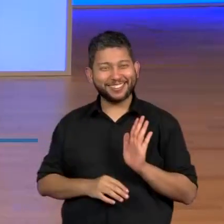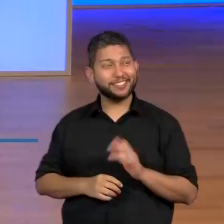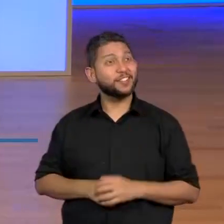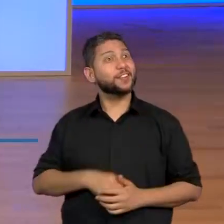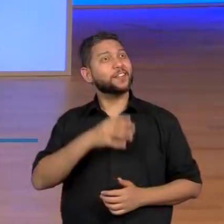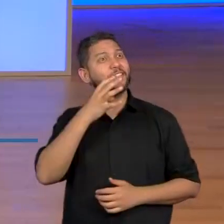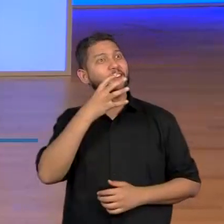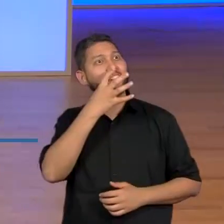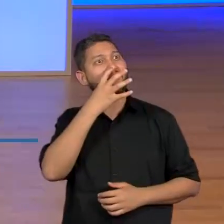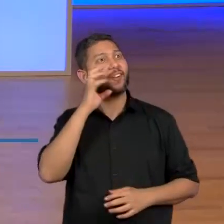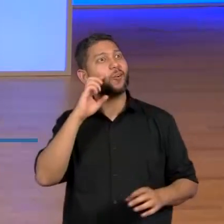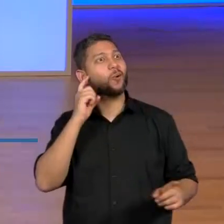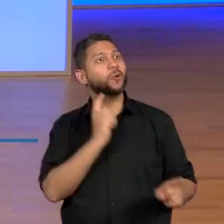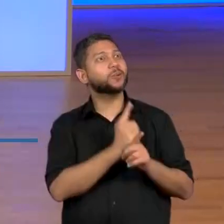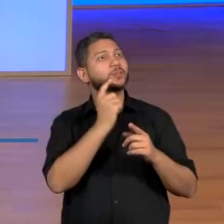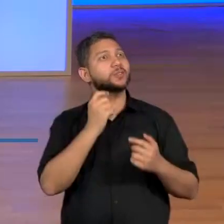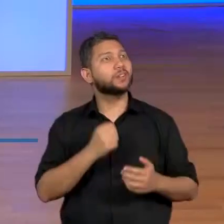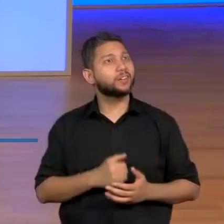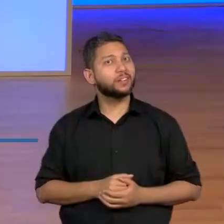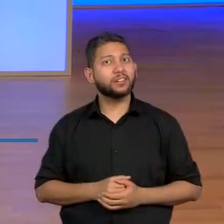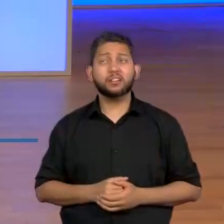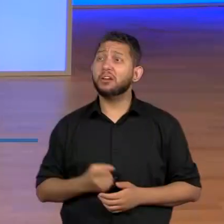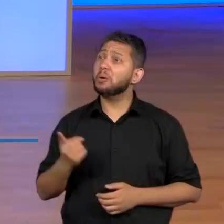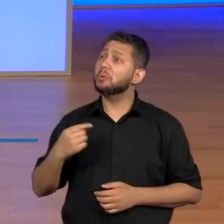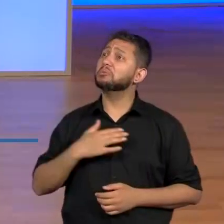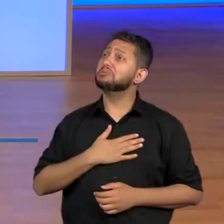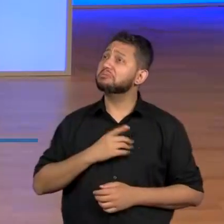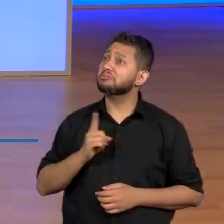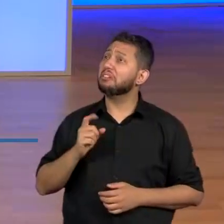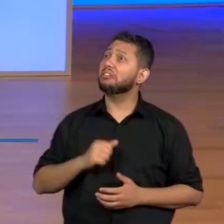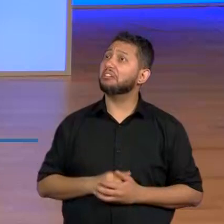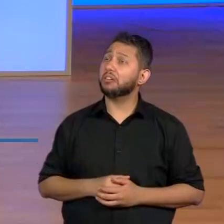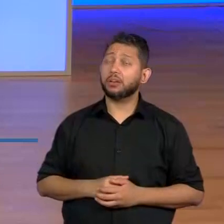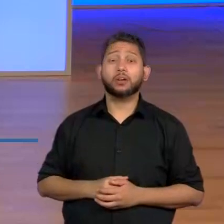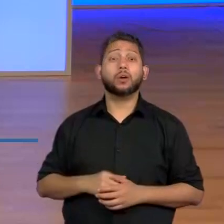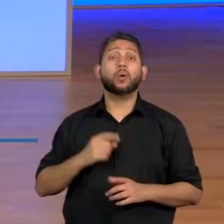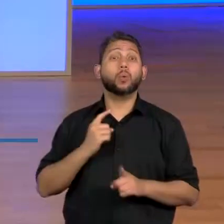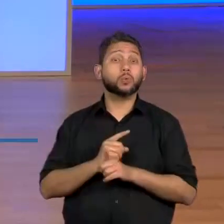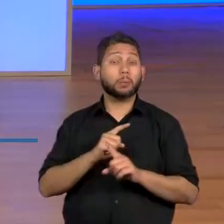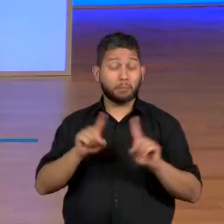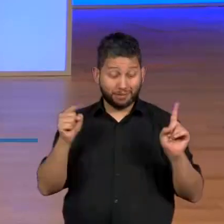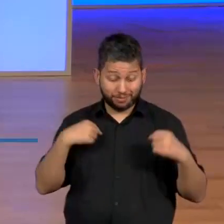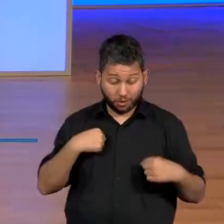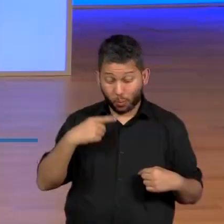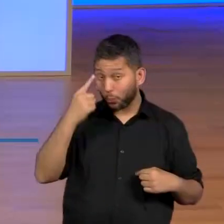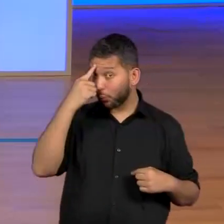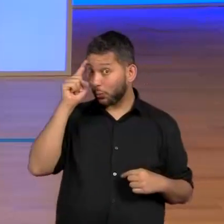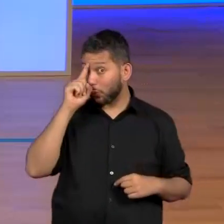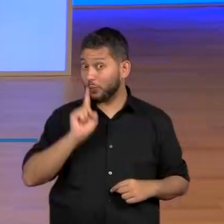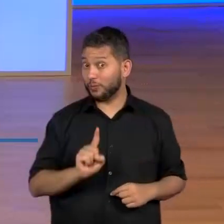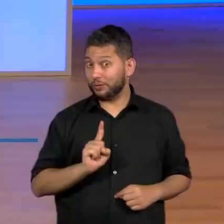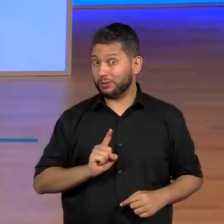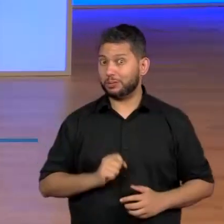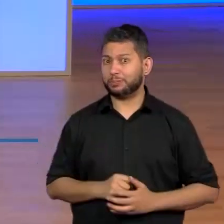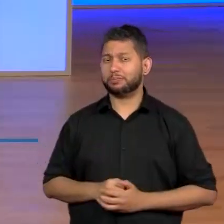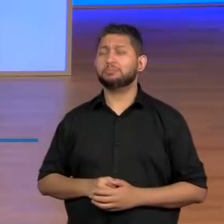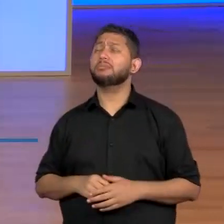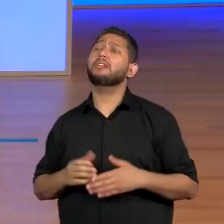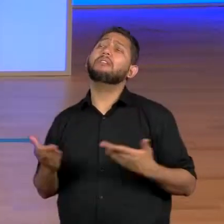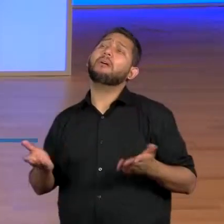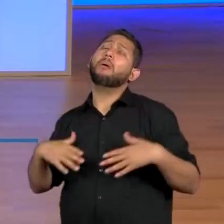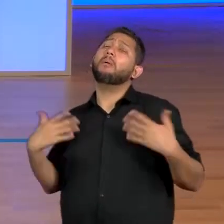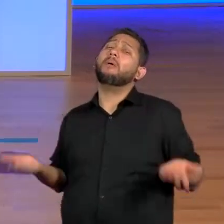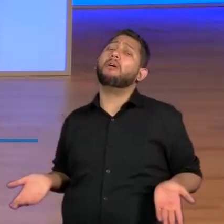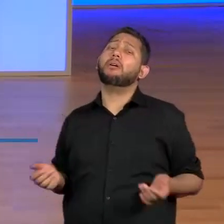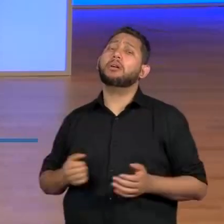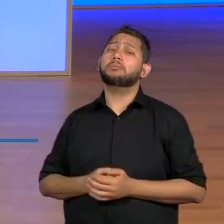foi contado, foi noticiado, professora? Eu gostei, Prô, eles encontraram. Agora, eu ainda fiquei com uma dúvida. E agora, depois